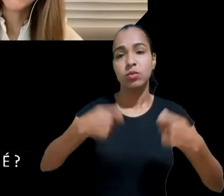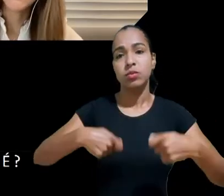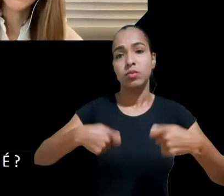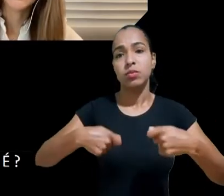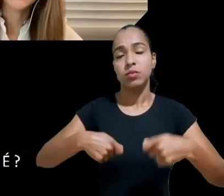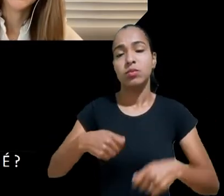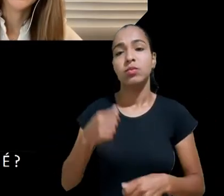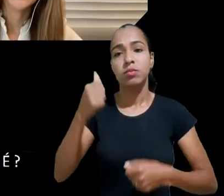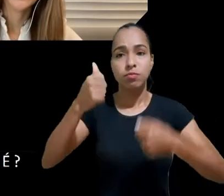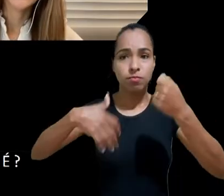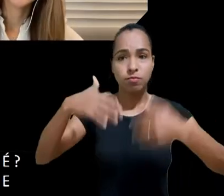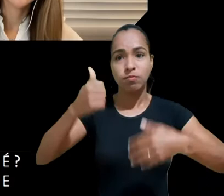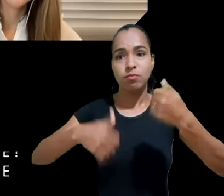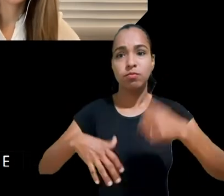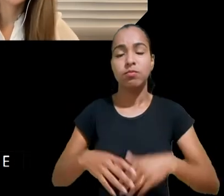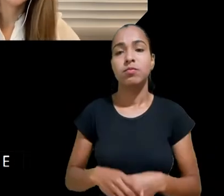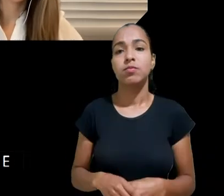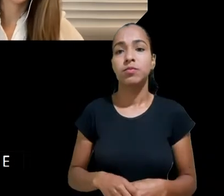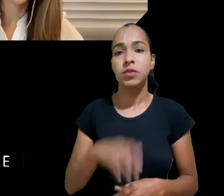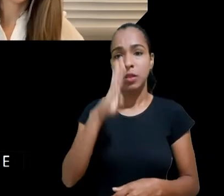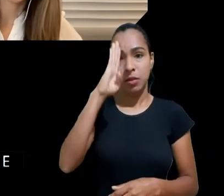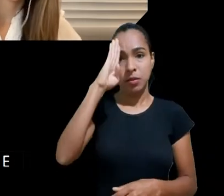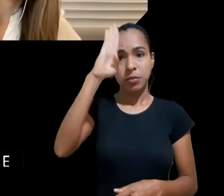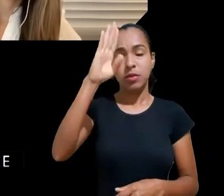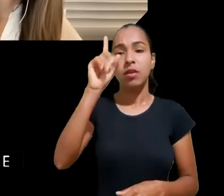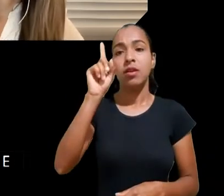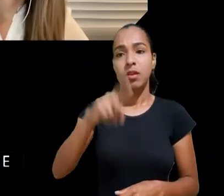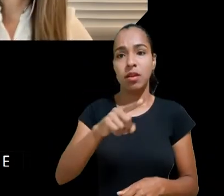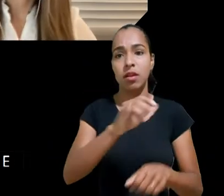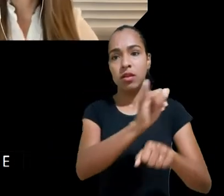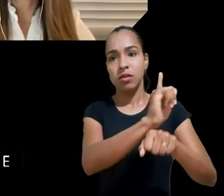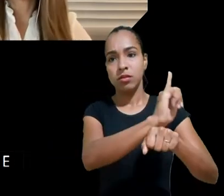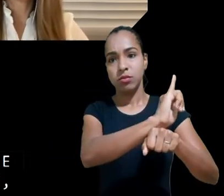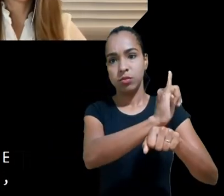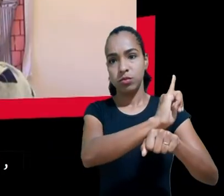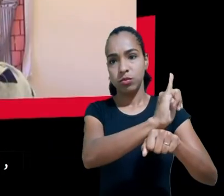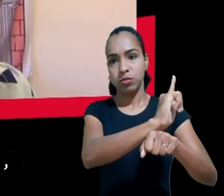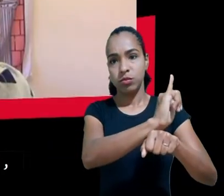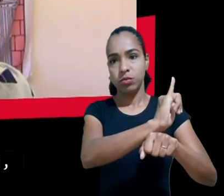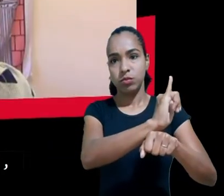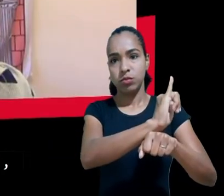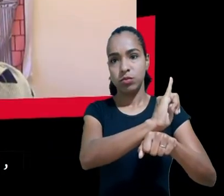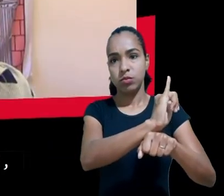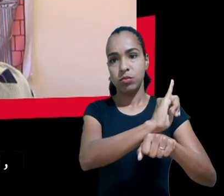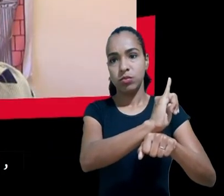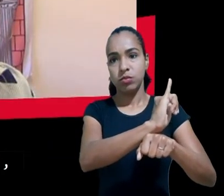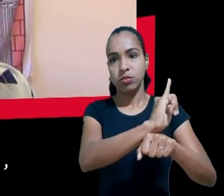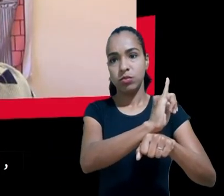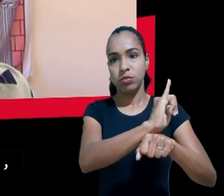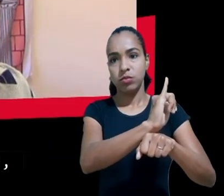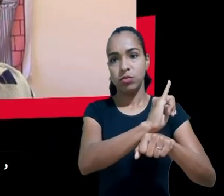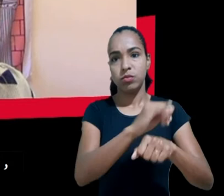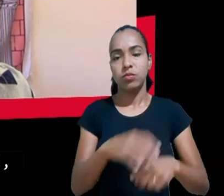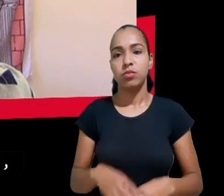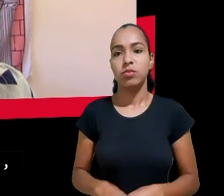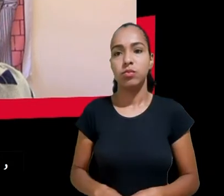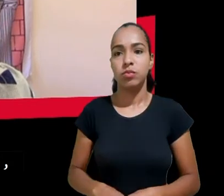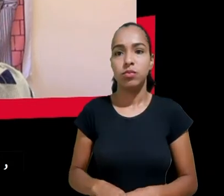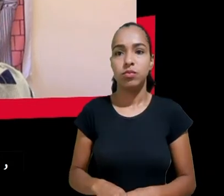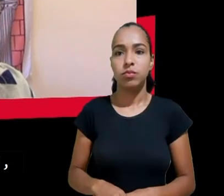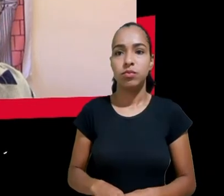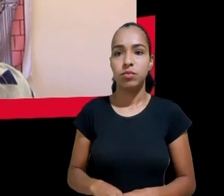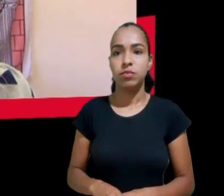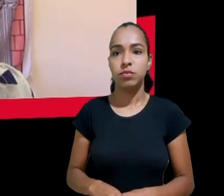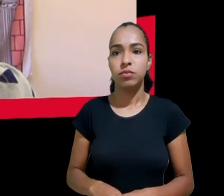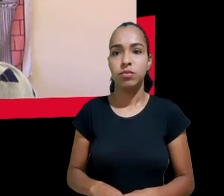YouTube, que é uma plataforma digital bastante utilizada e acessada por crianças e